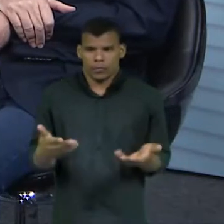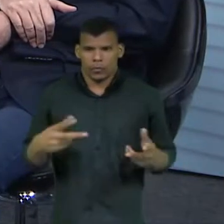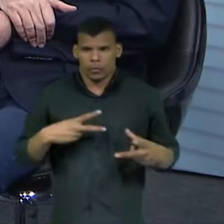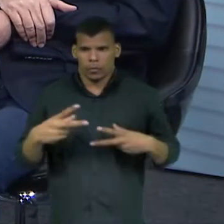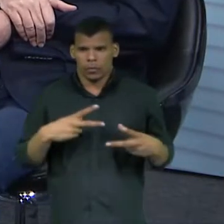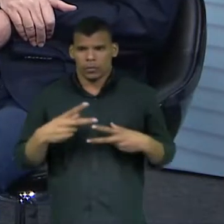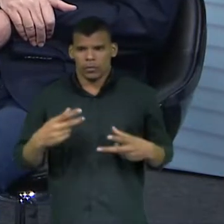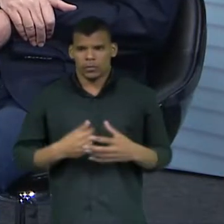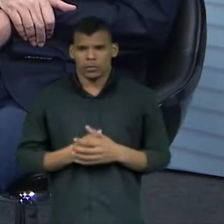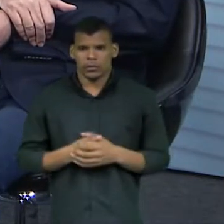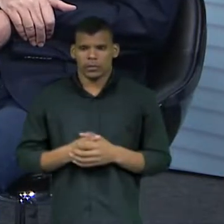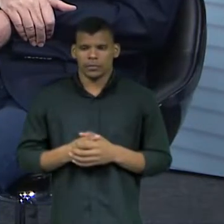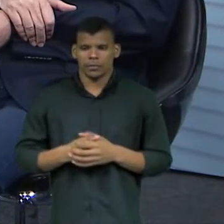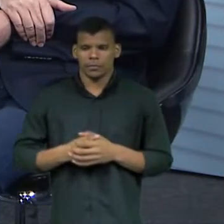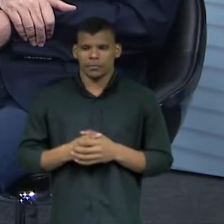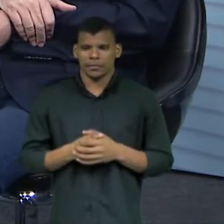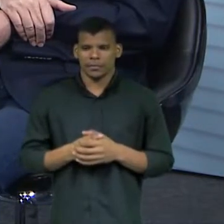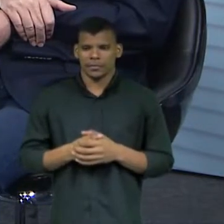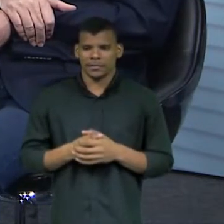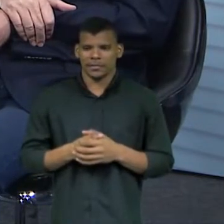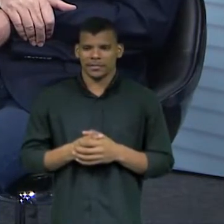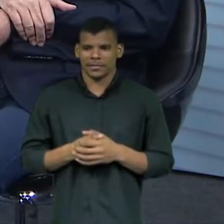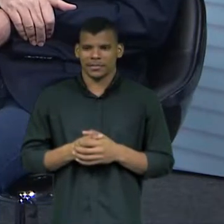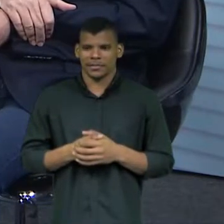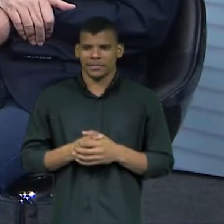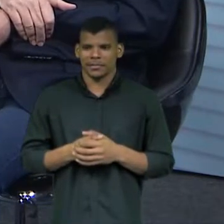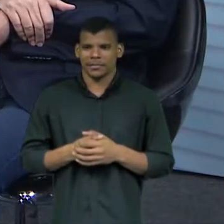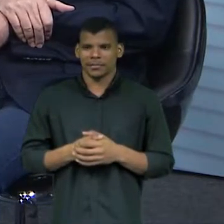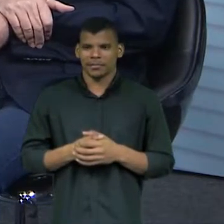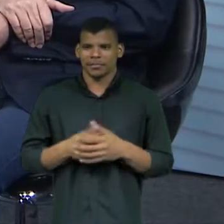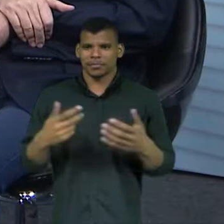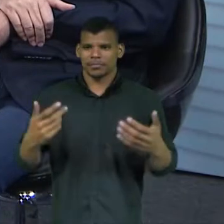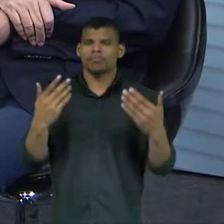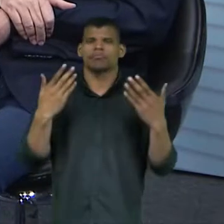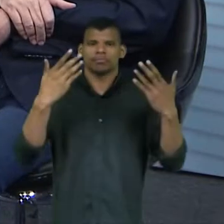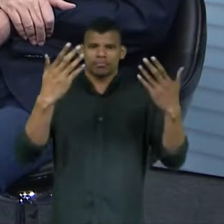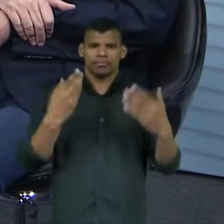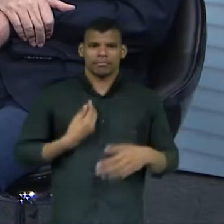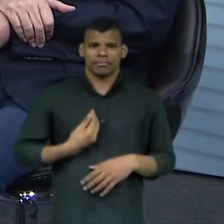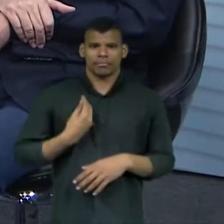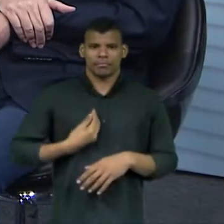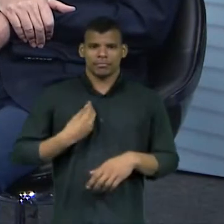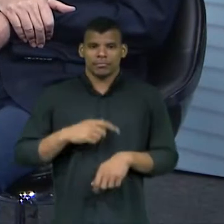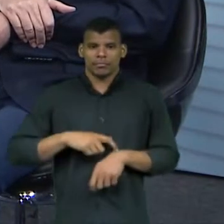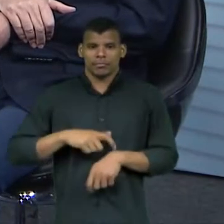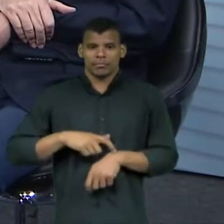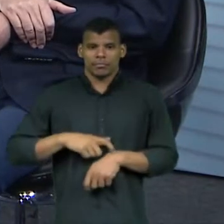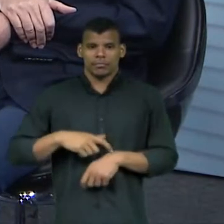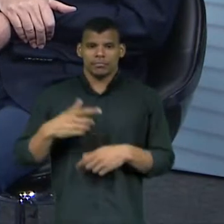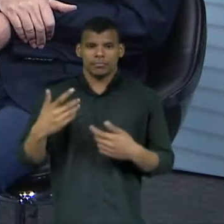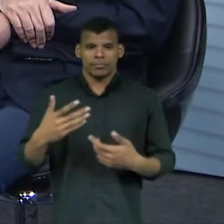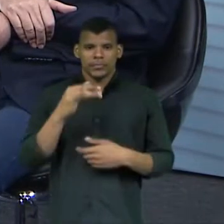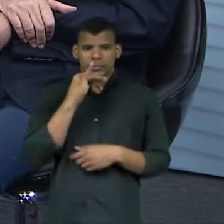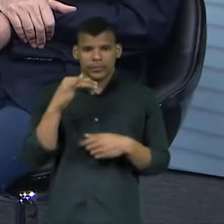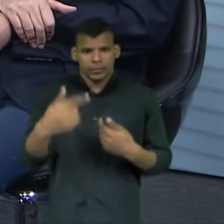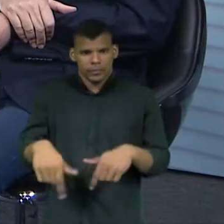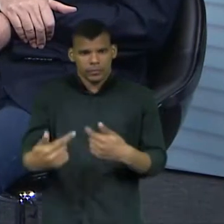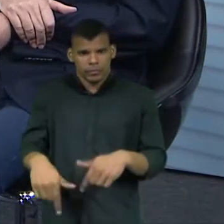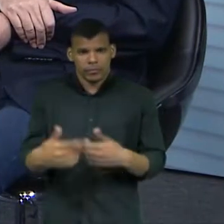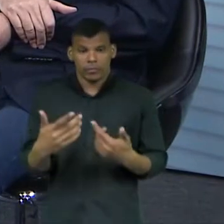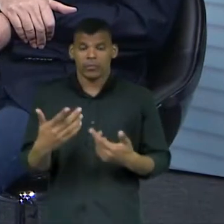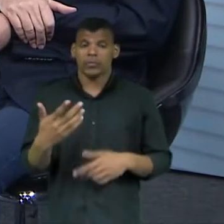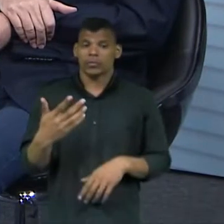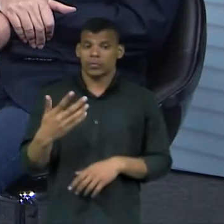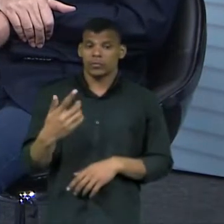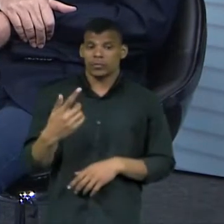dia... Não, hoje você está realmente com a sua vida 100% exposta. Exposta. Então, naquele momento ali que você está trabalhando isso para